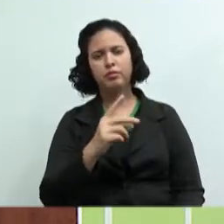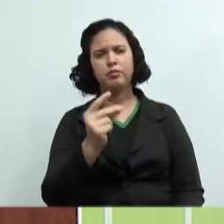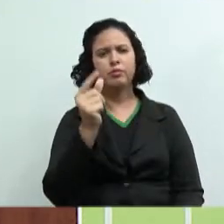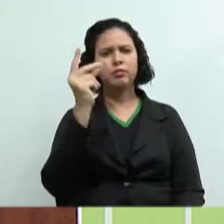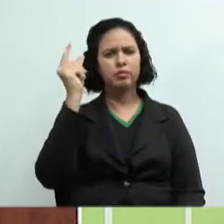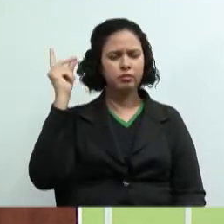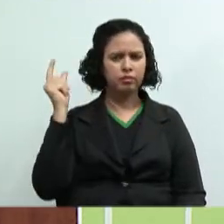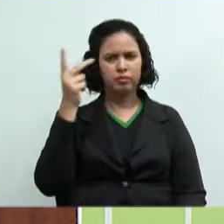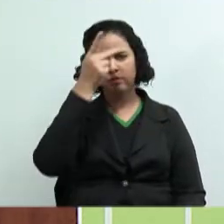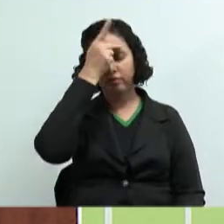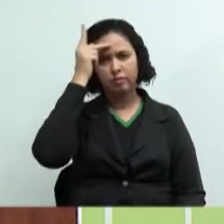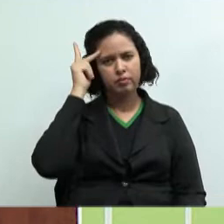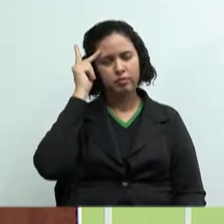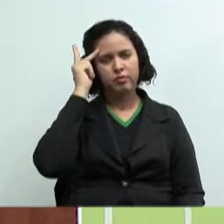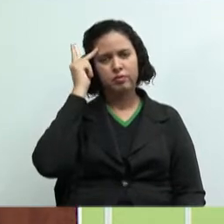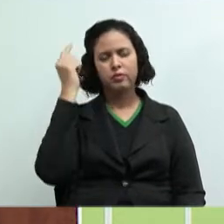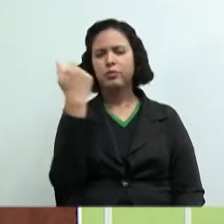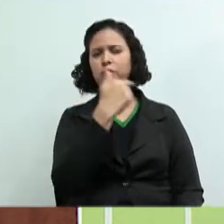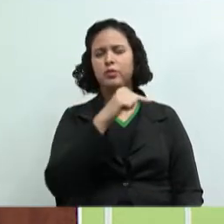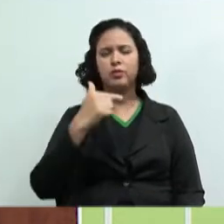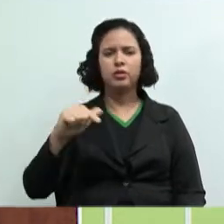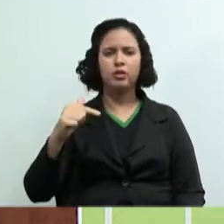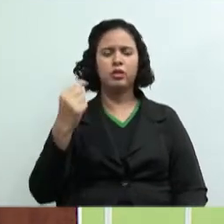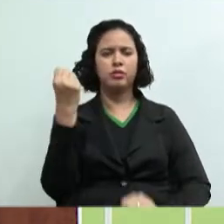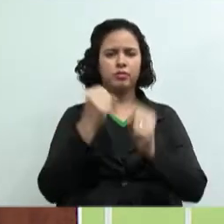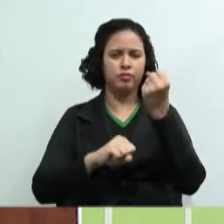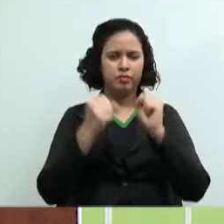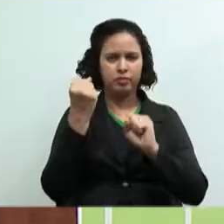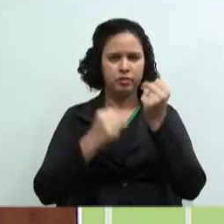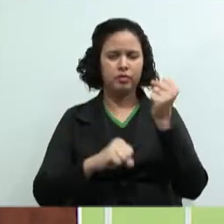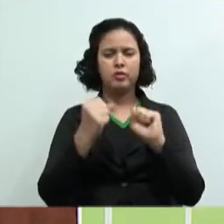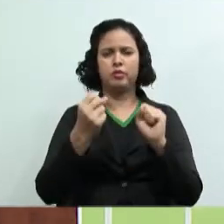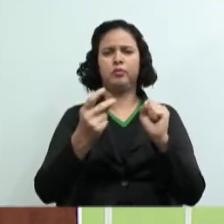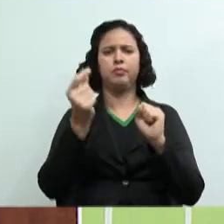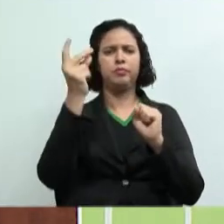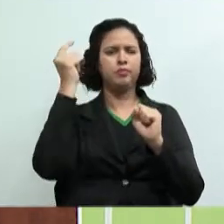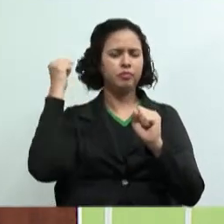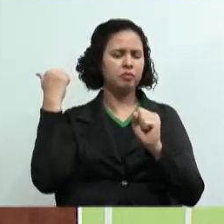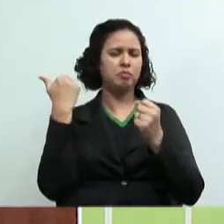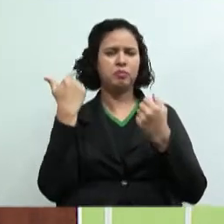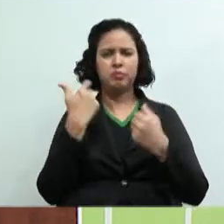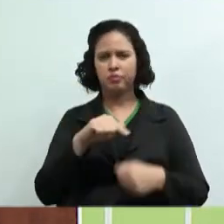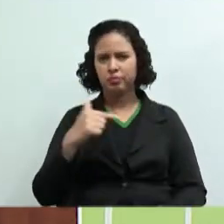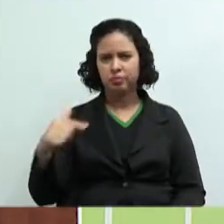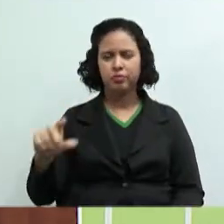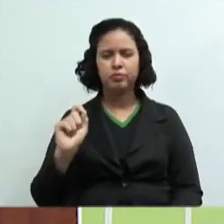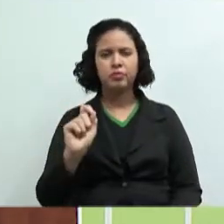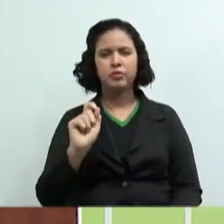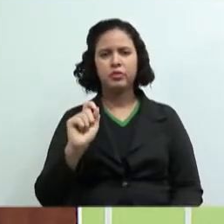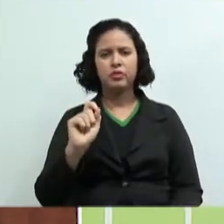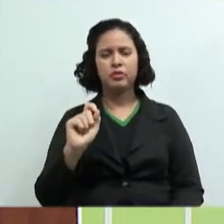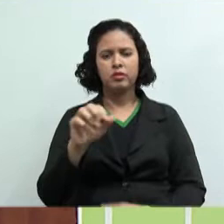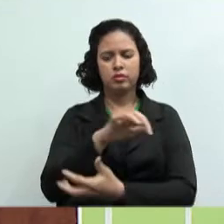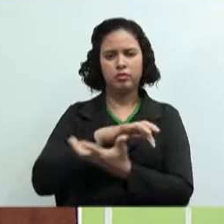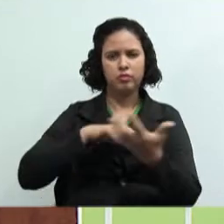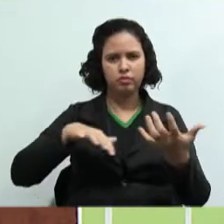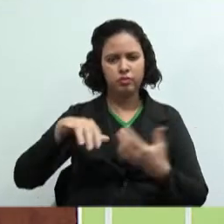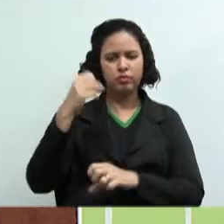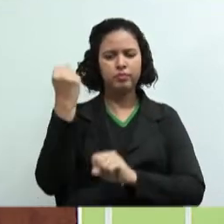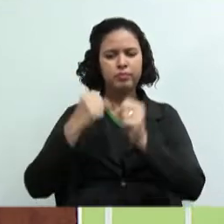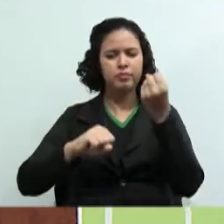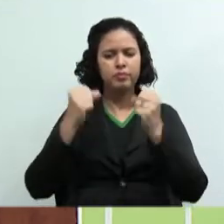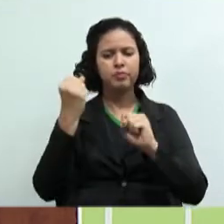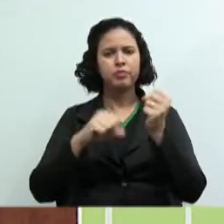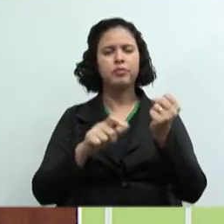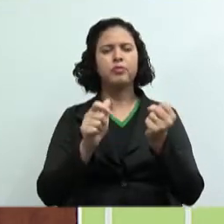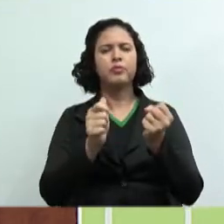pessoas, não existia as indústrias, não tinha acontecido a revolução industrial ainda com